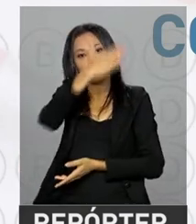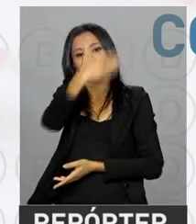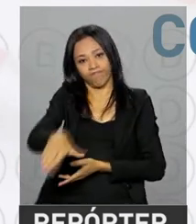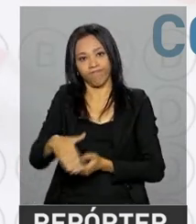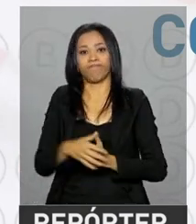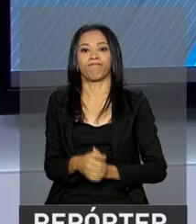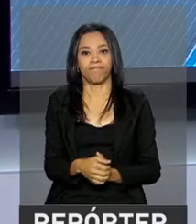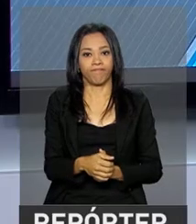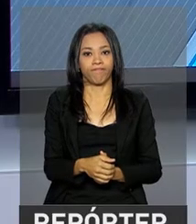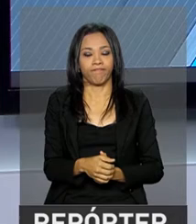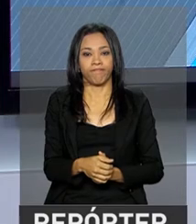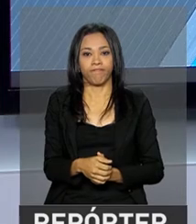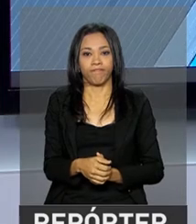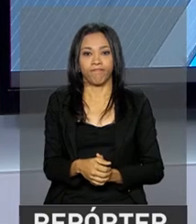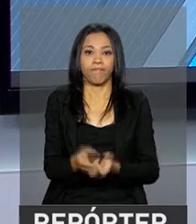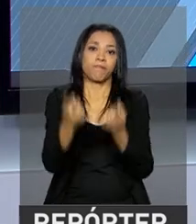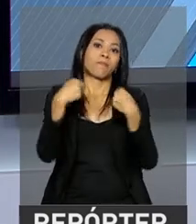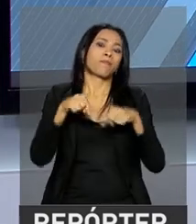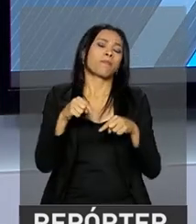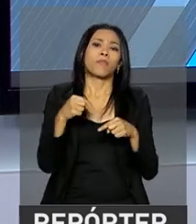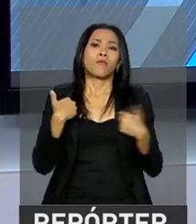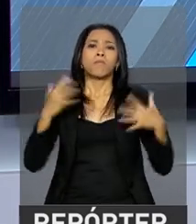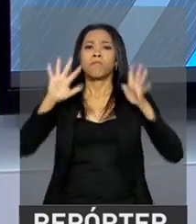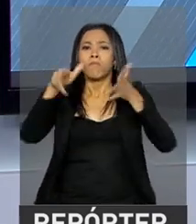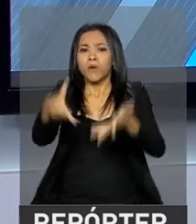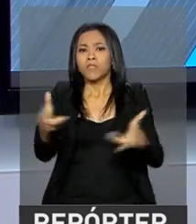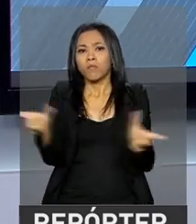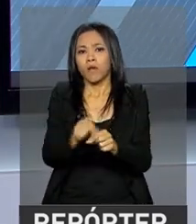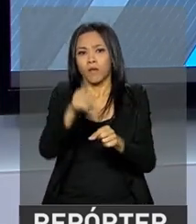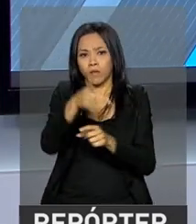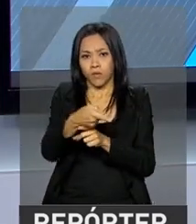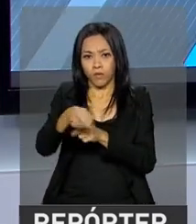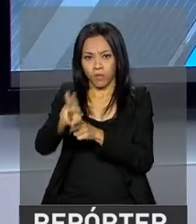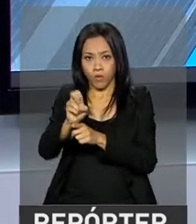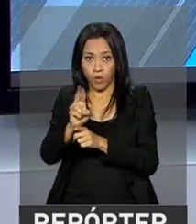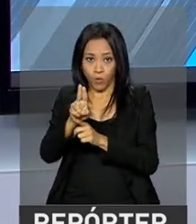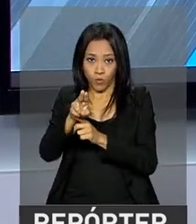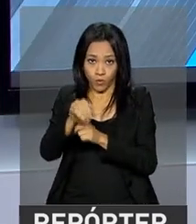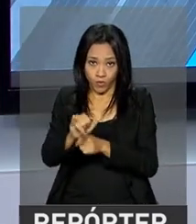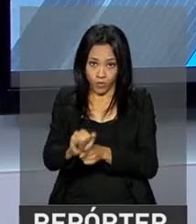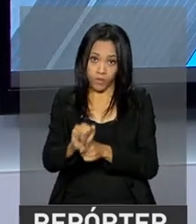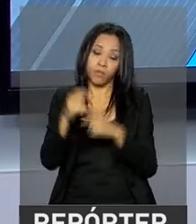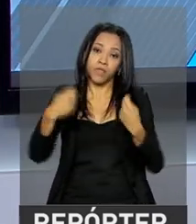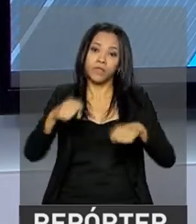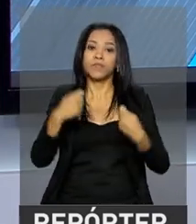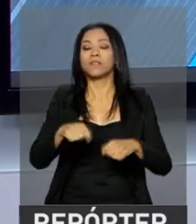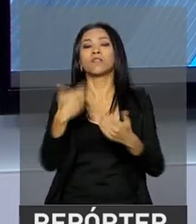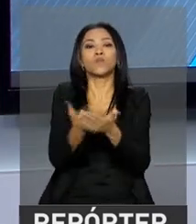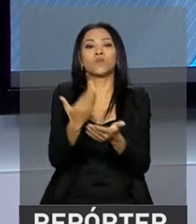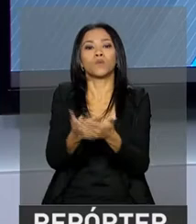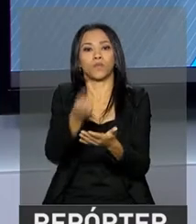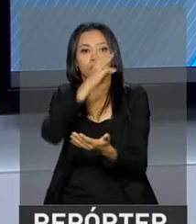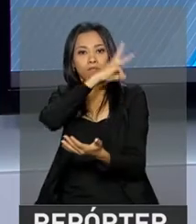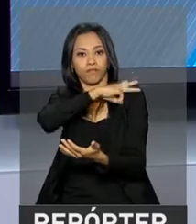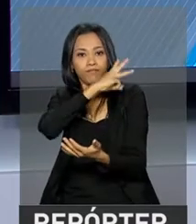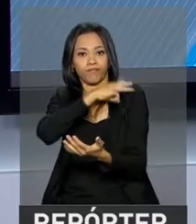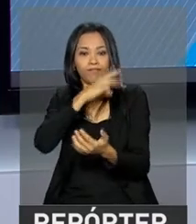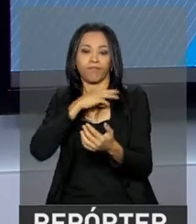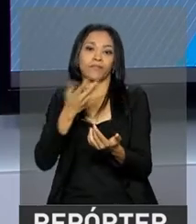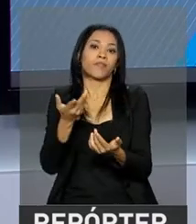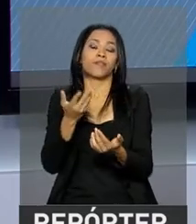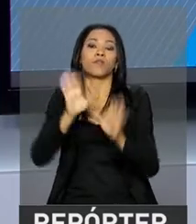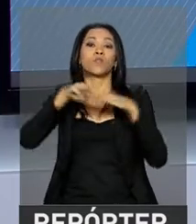reprovado. Para participar do ProUni, o aluno deve ter feito o ensino médio na rede pública